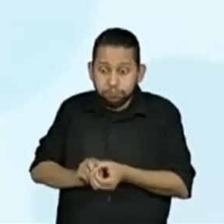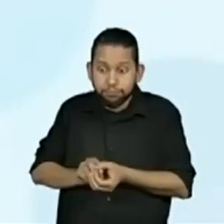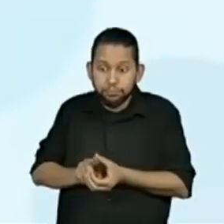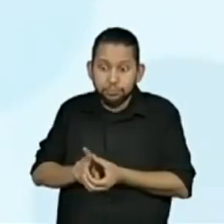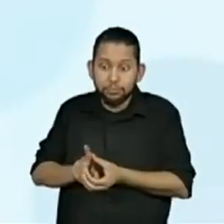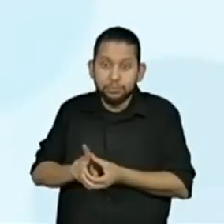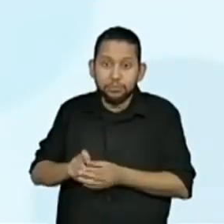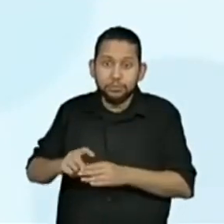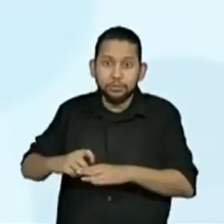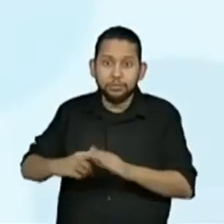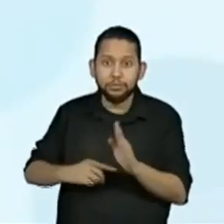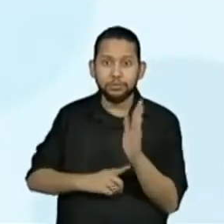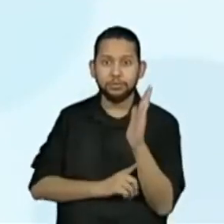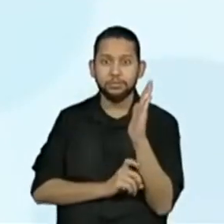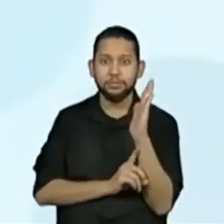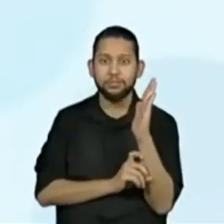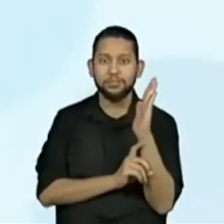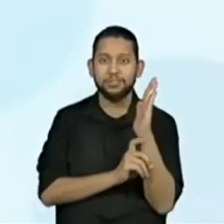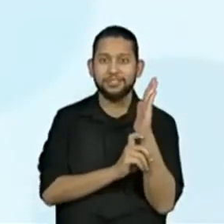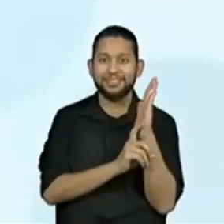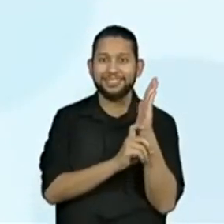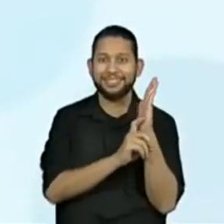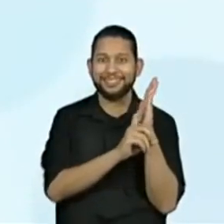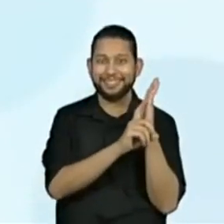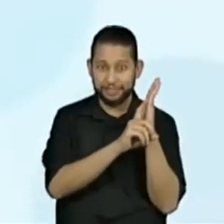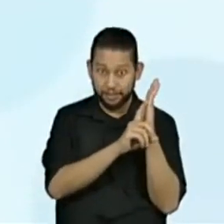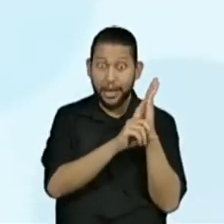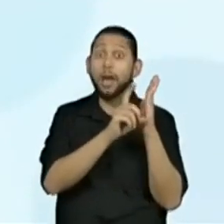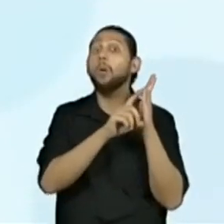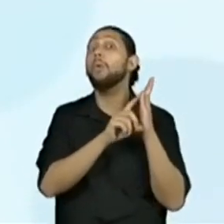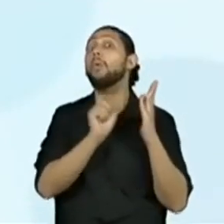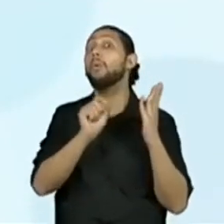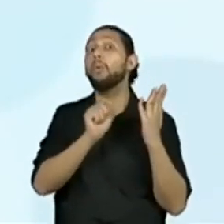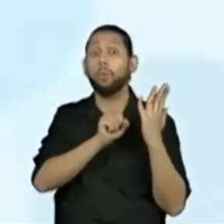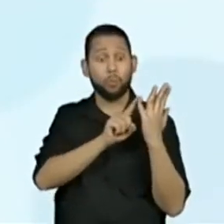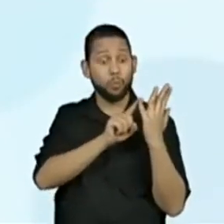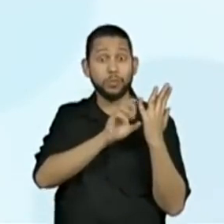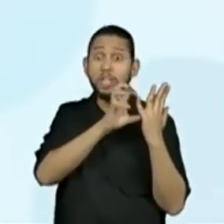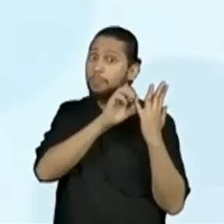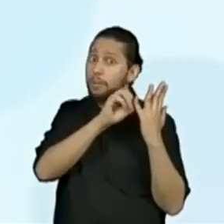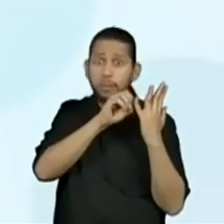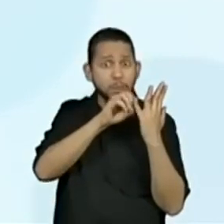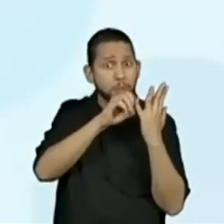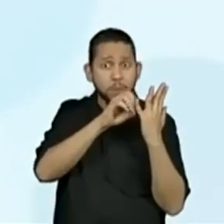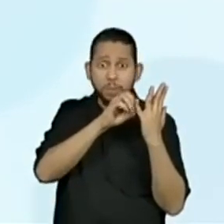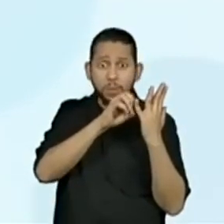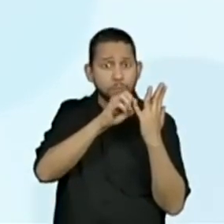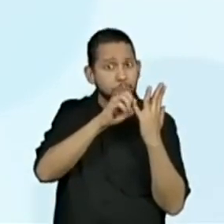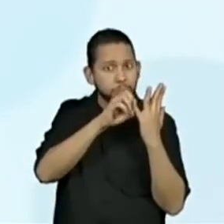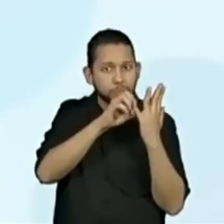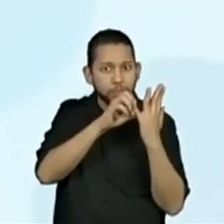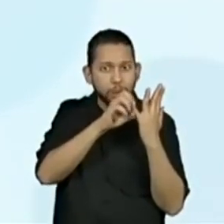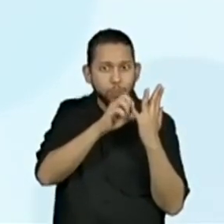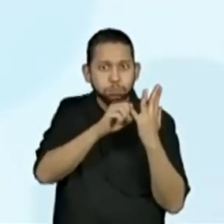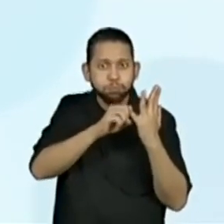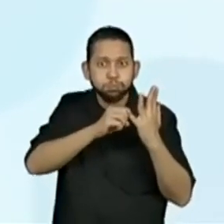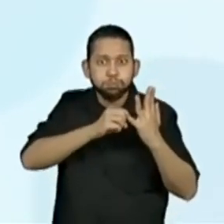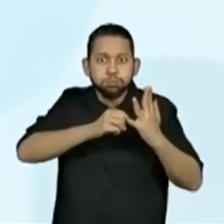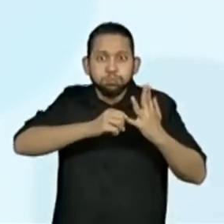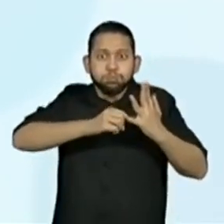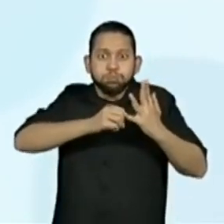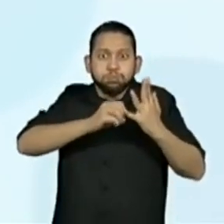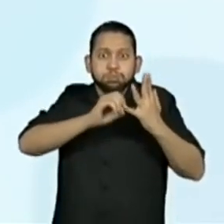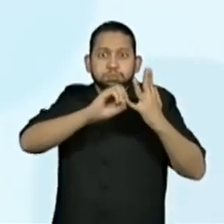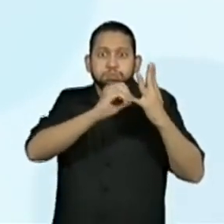das adultas. Portanto, a alimentação também é diferente. Então, acho que todos os alunos já sabem, né,